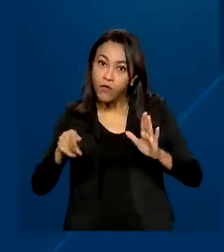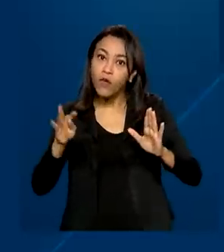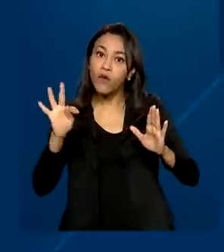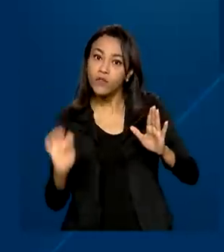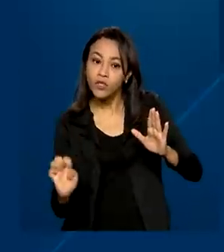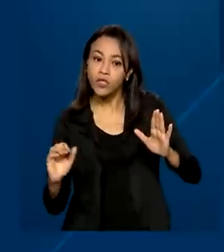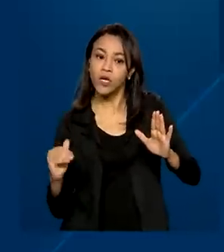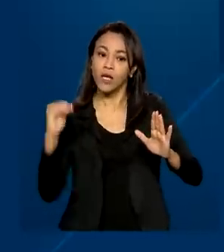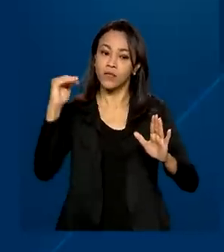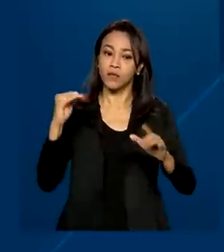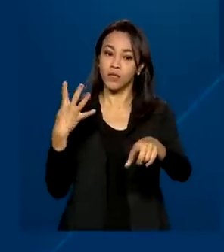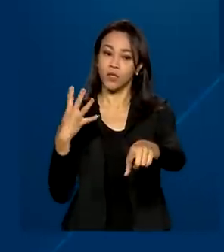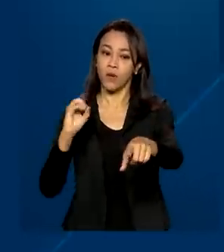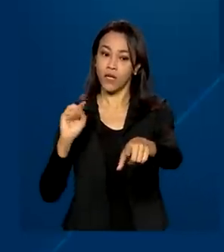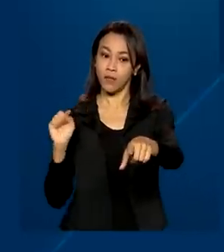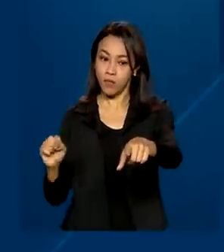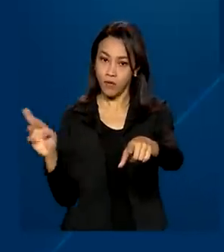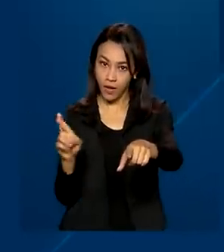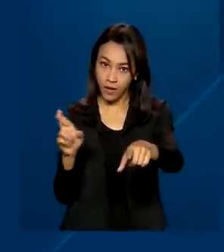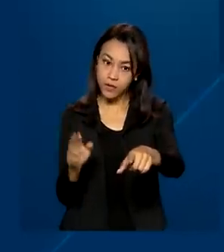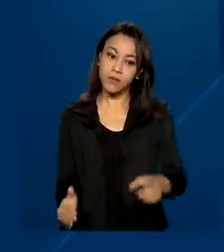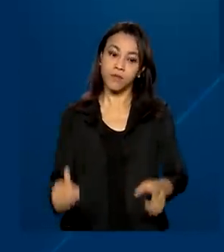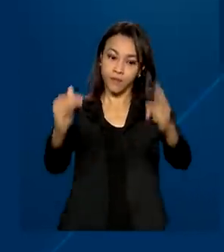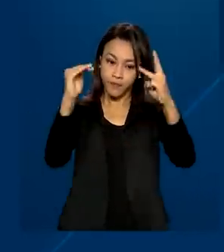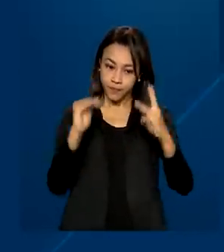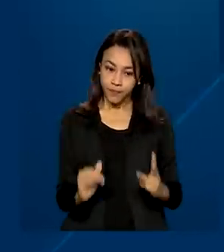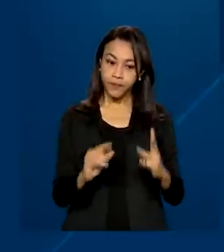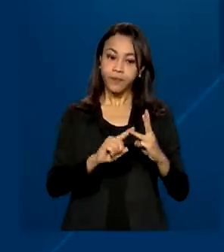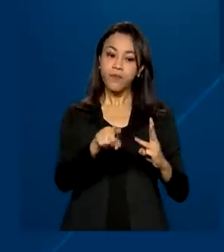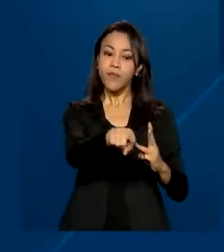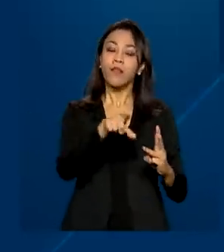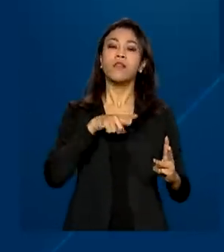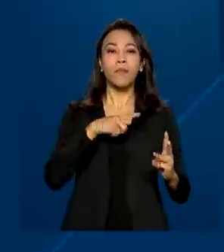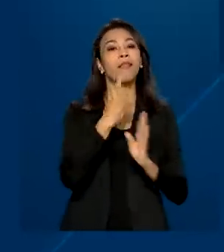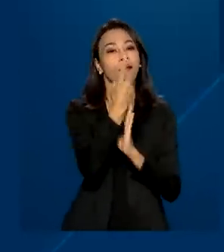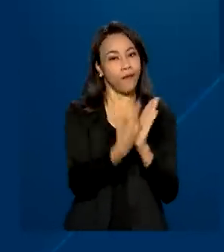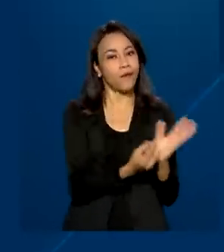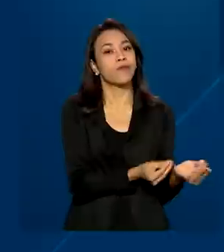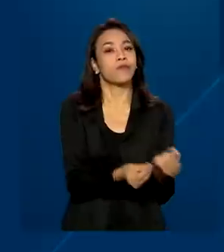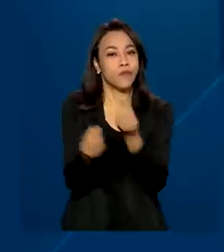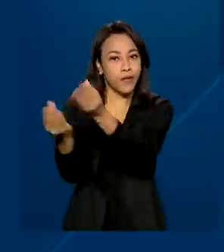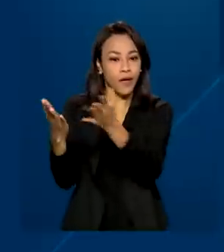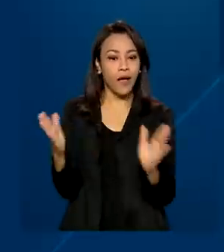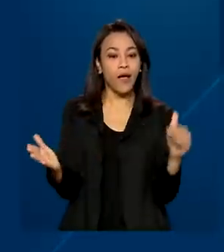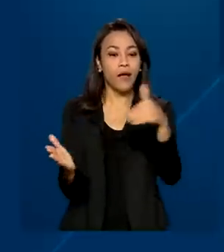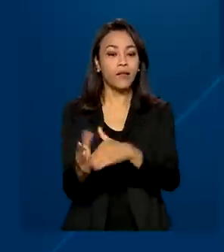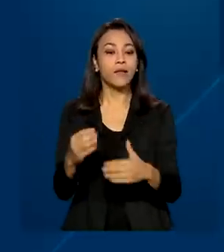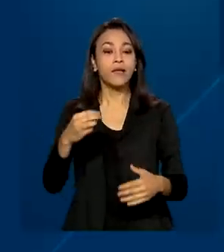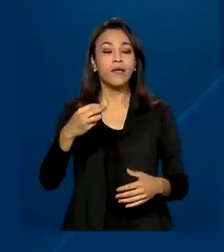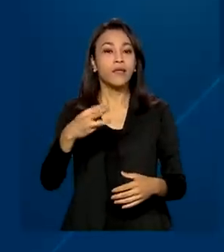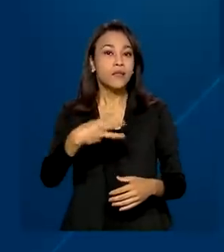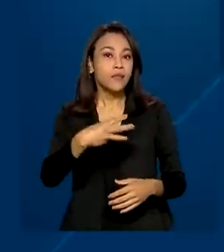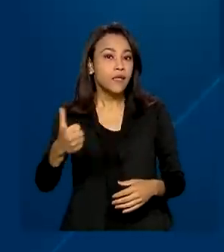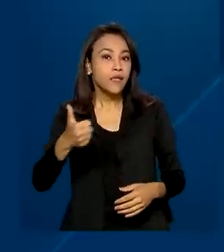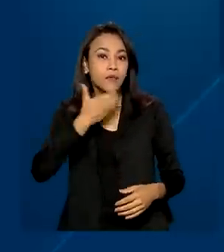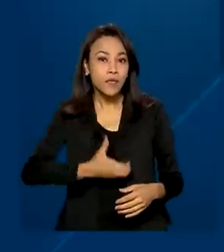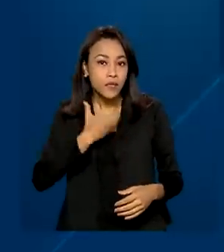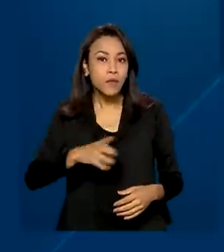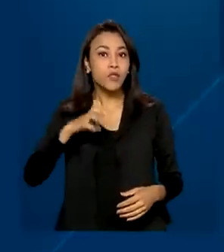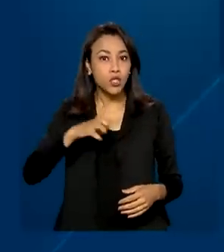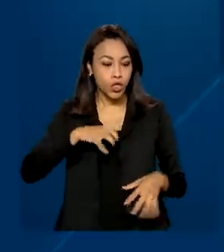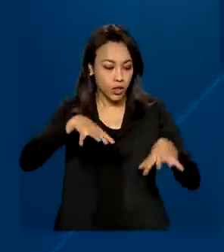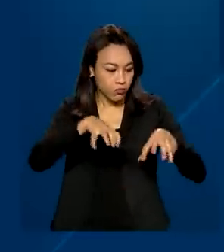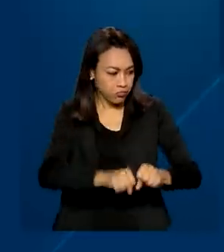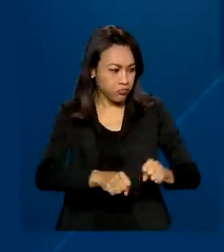superiores a R$ 40 mil. Também deve declarar o Imposto de Renda quem, em 31 de dezembro, possuía bens ou